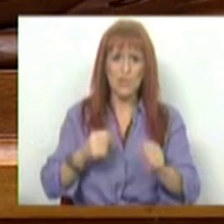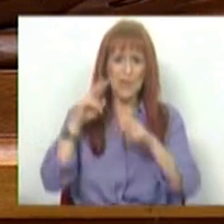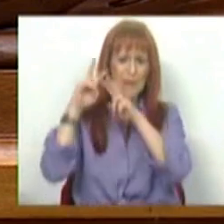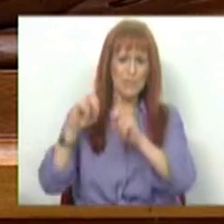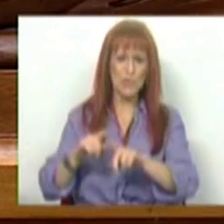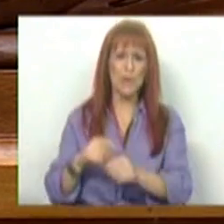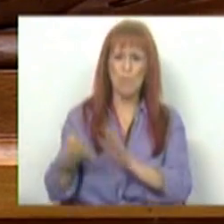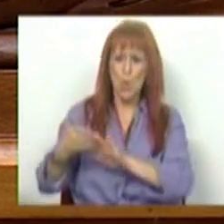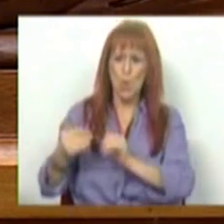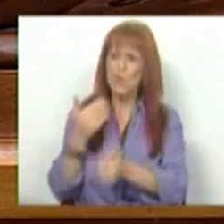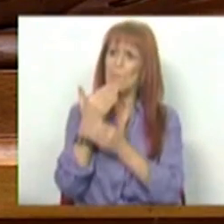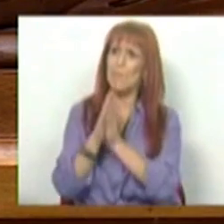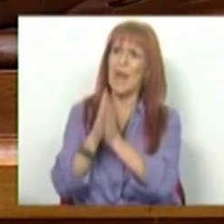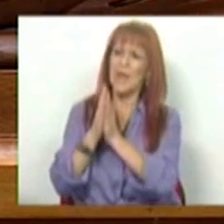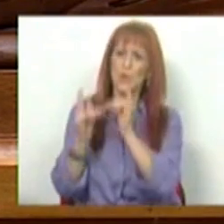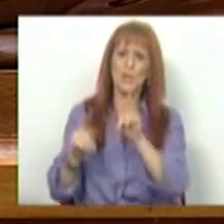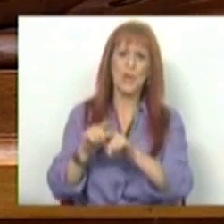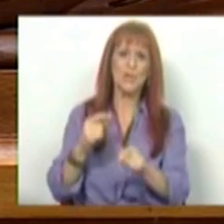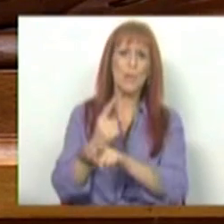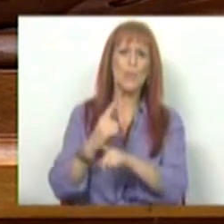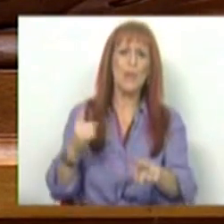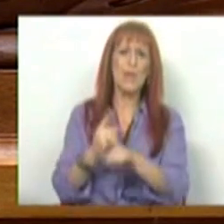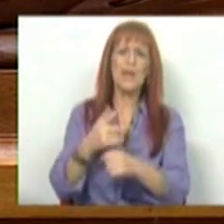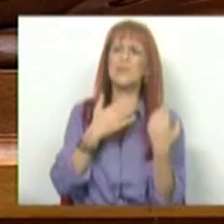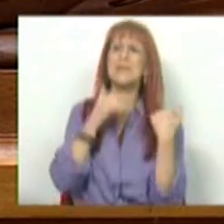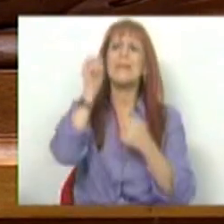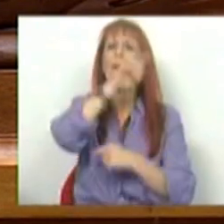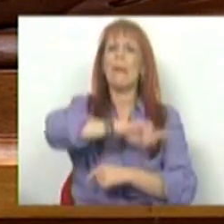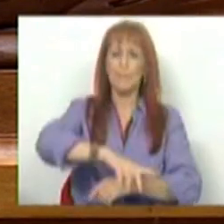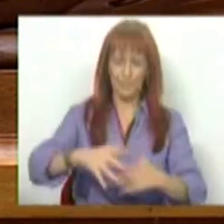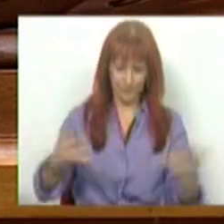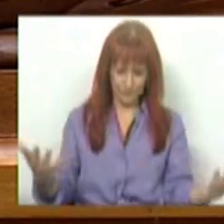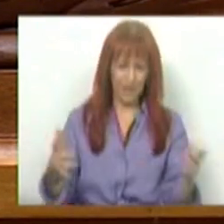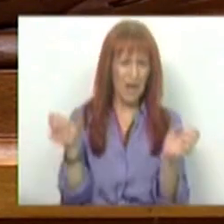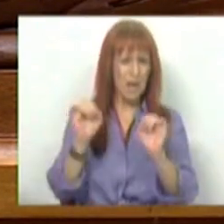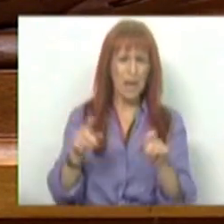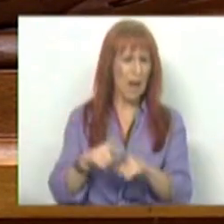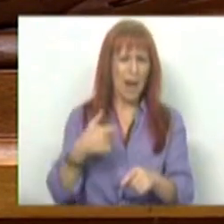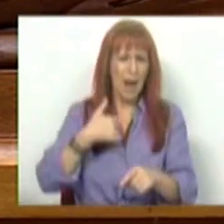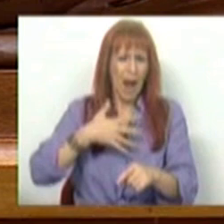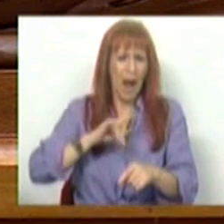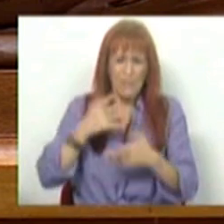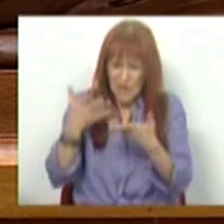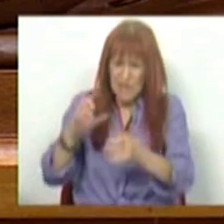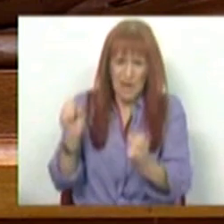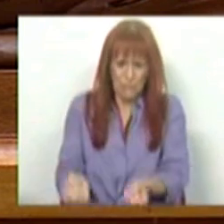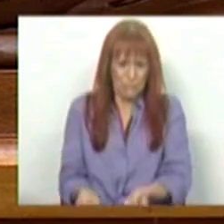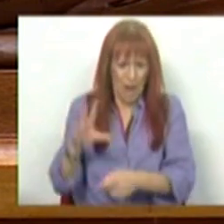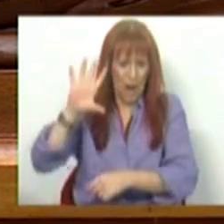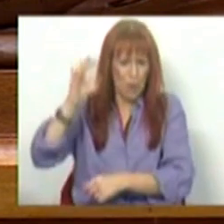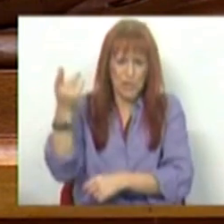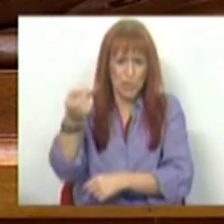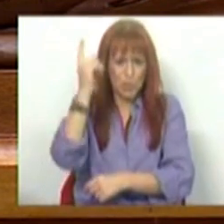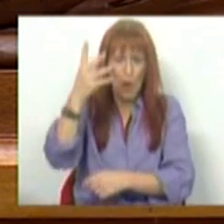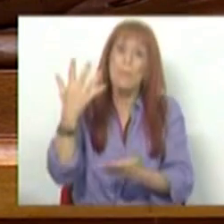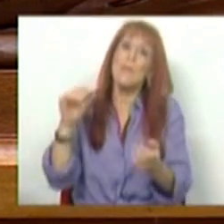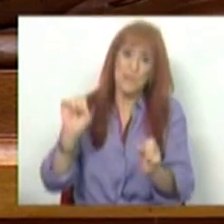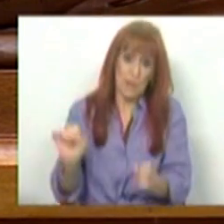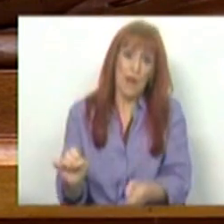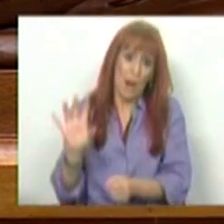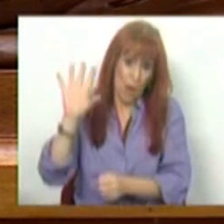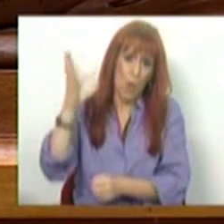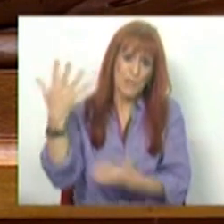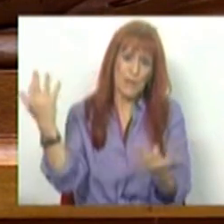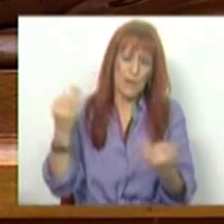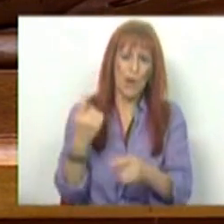investigação com urgência de causas e de eventuais responsabilidades. Ninguém pretendia que isto acontecesse, mas aconteceu.